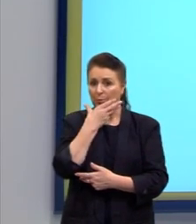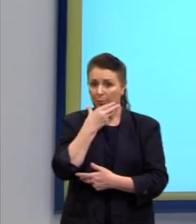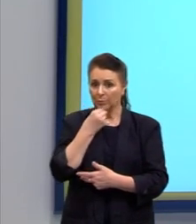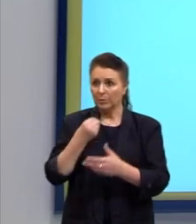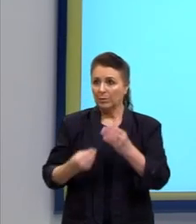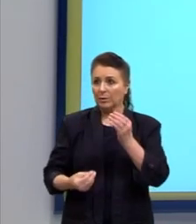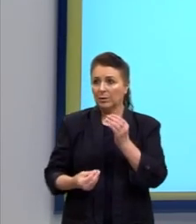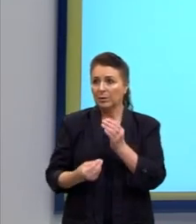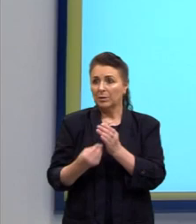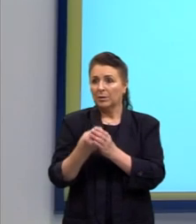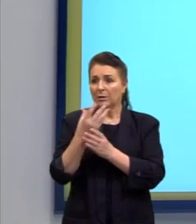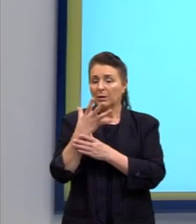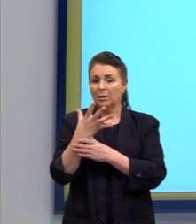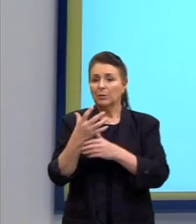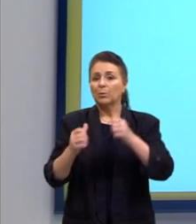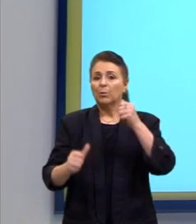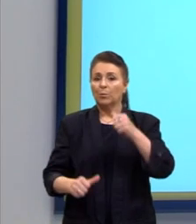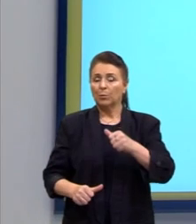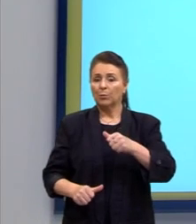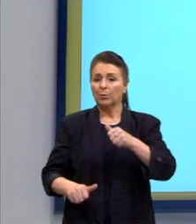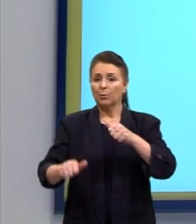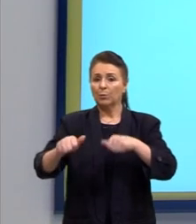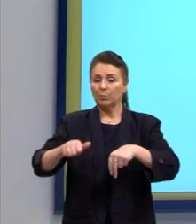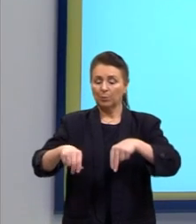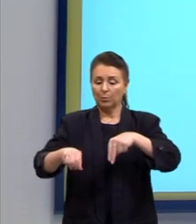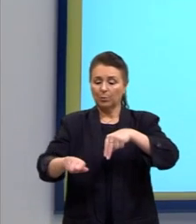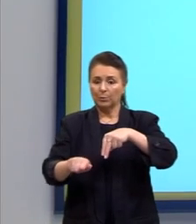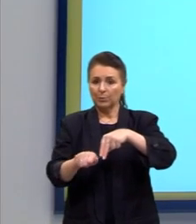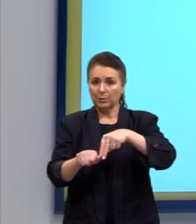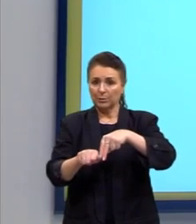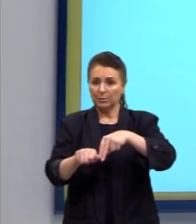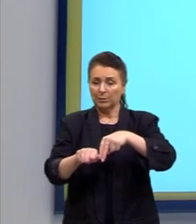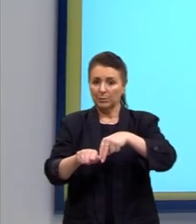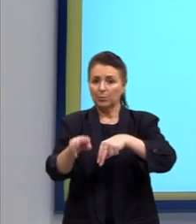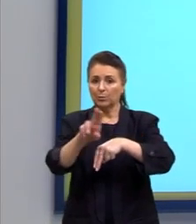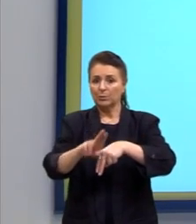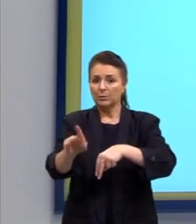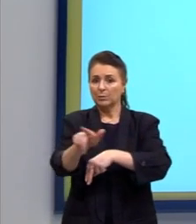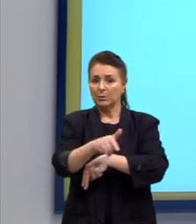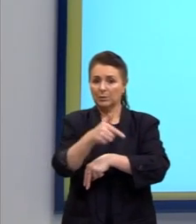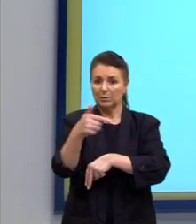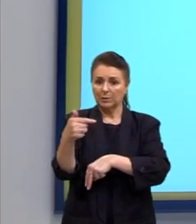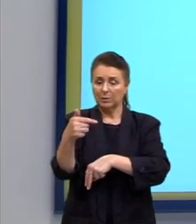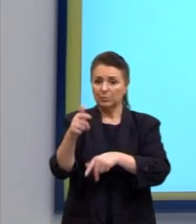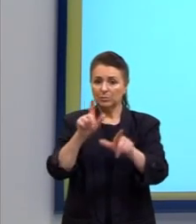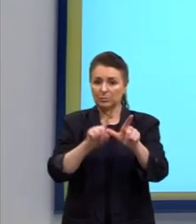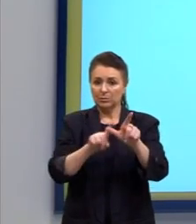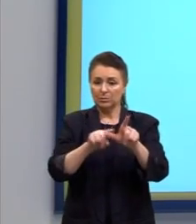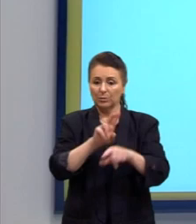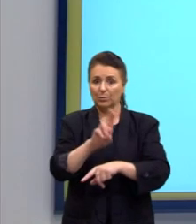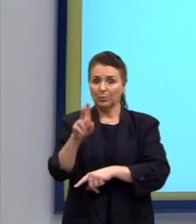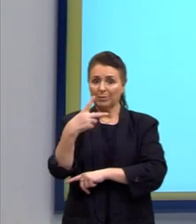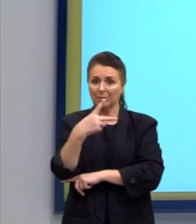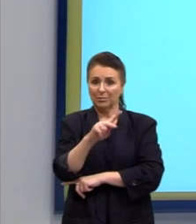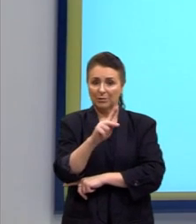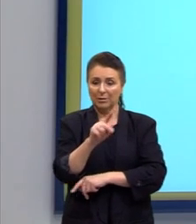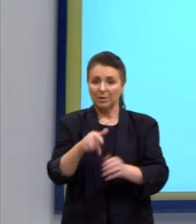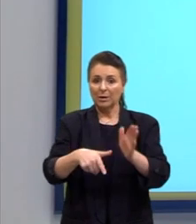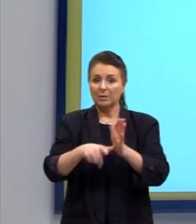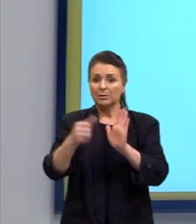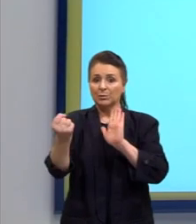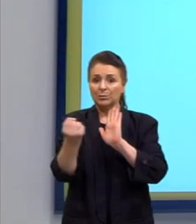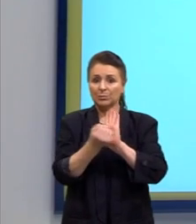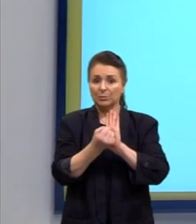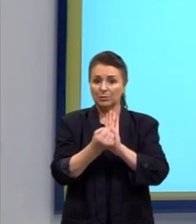anagrama exclusivamente com as sete letras que compõem o seu nome, antes do símbolo arroba.